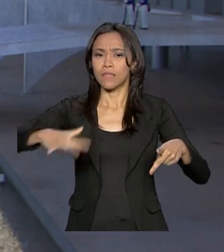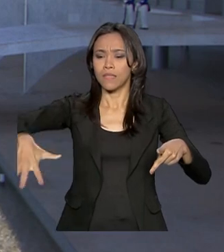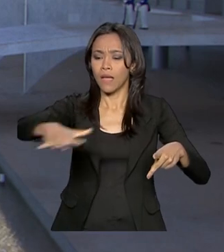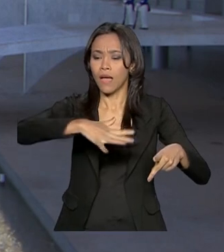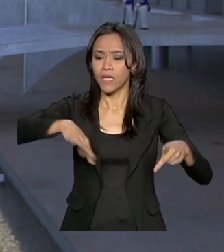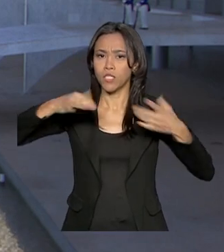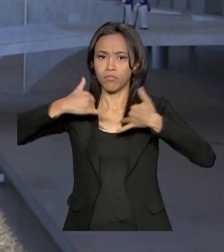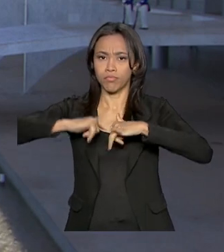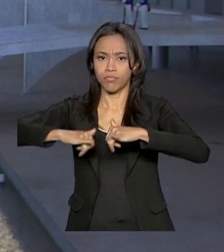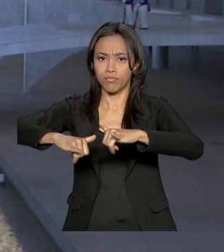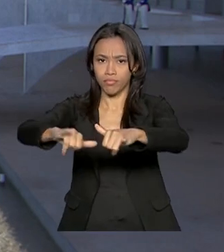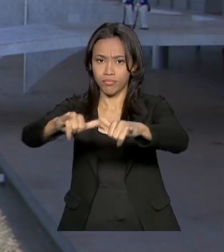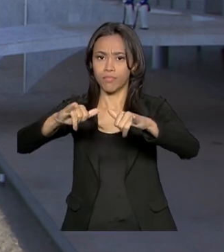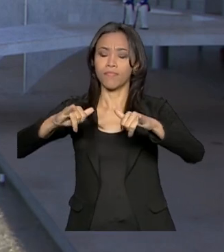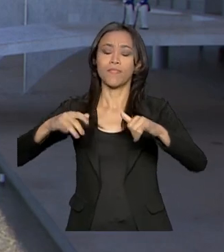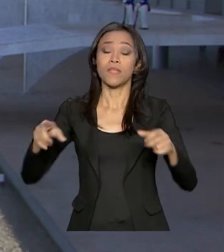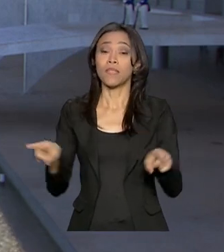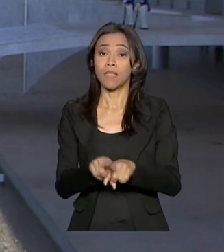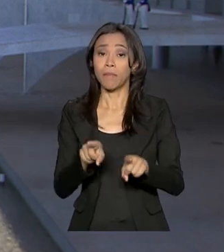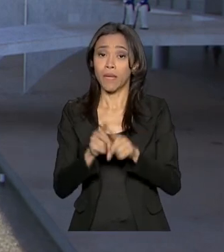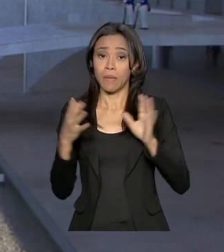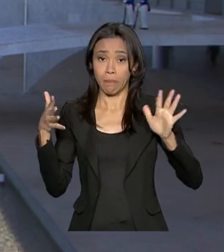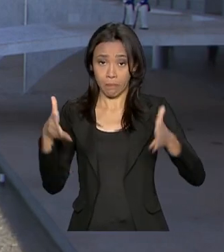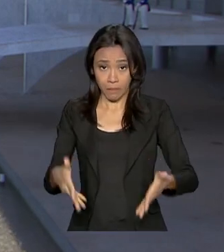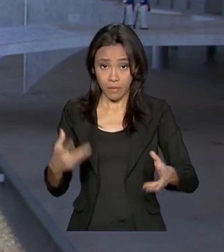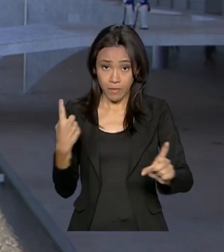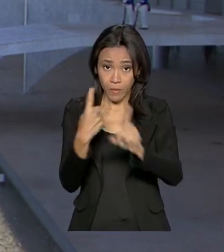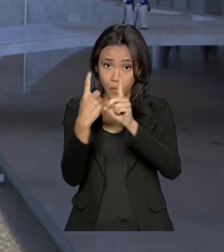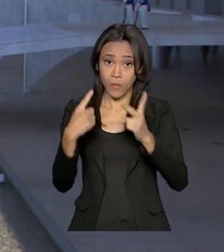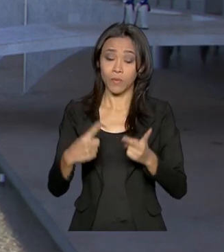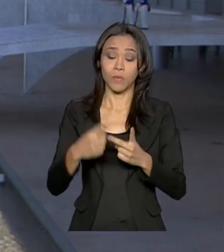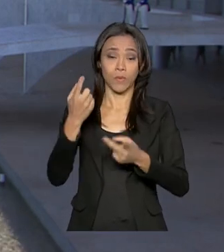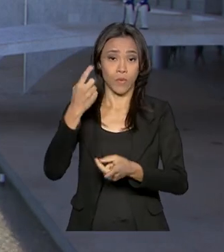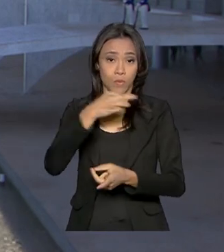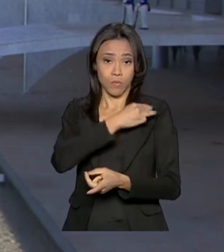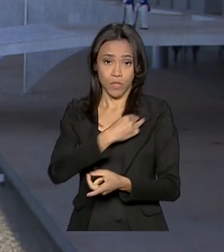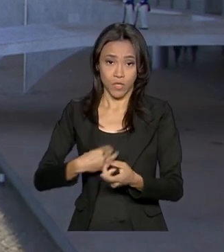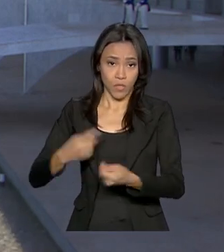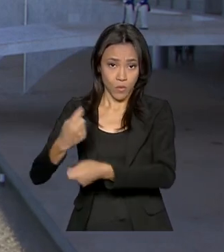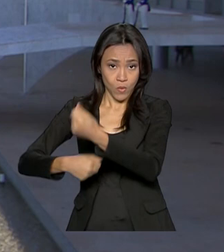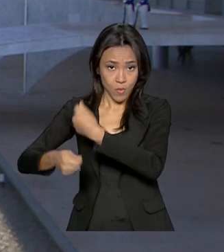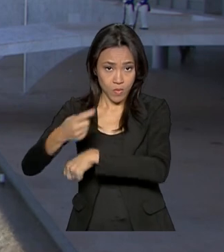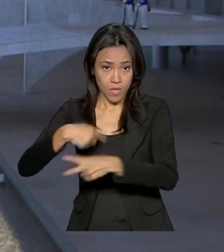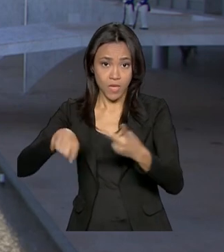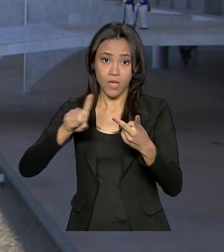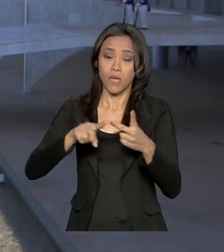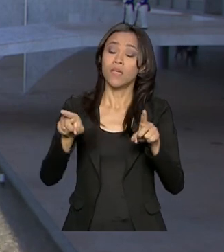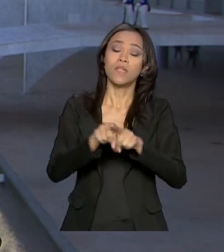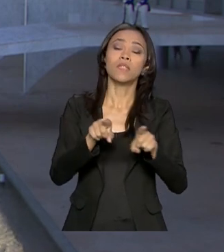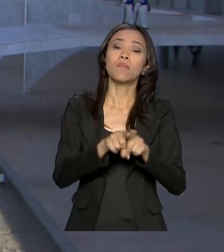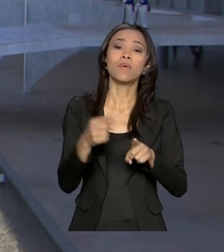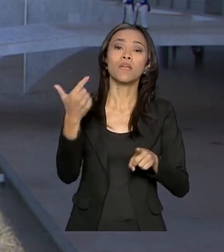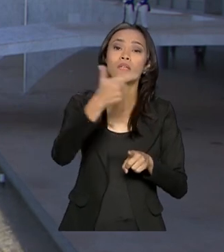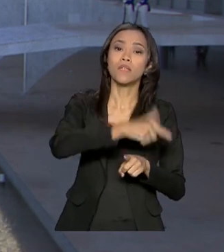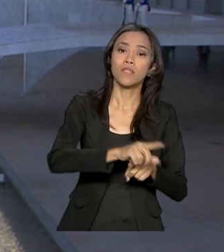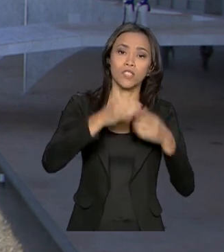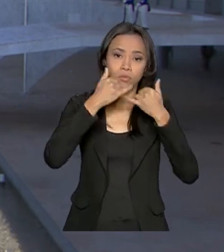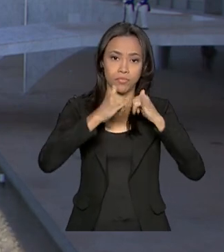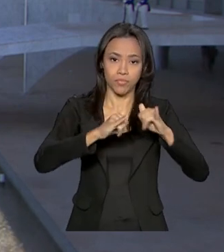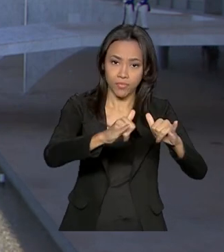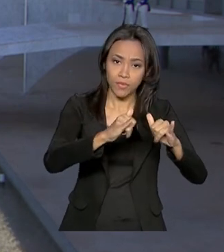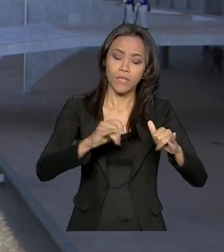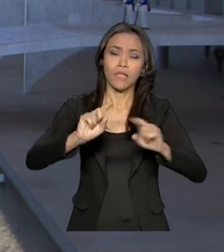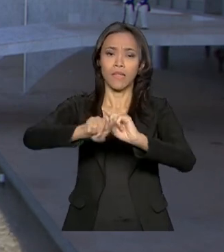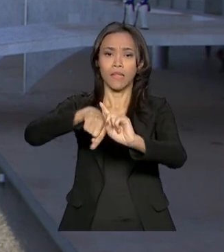Devem participar desse encontro também os ministros da Economia, Paulo Guedes, e de Minas e Energia, Bento Albuquerque. Logo na sequência, o